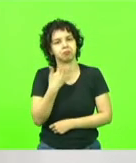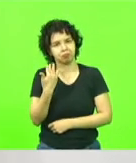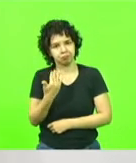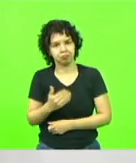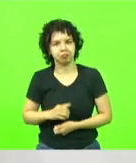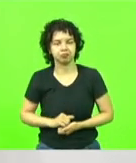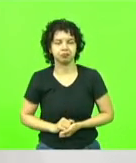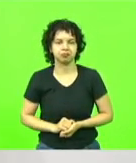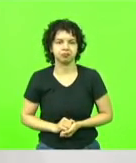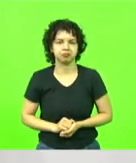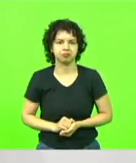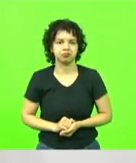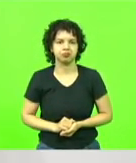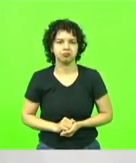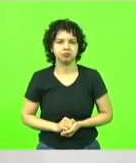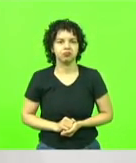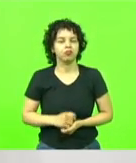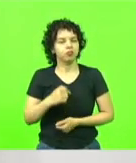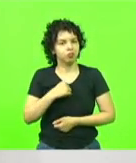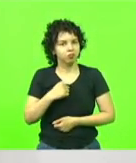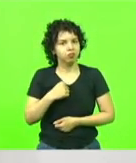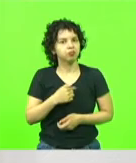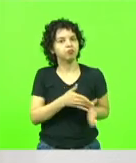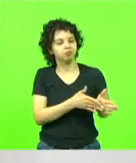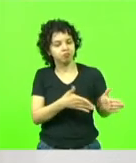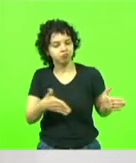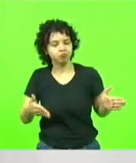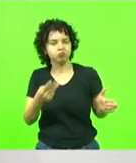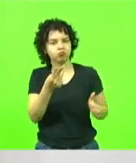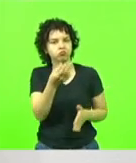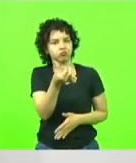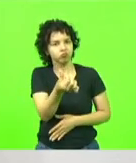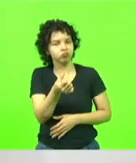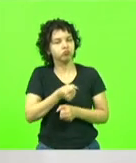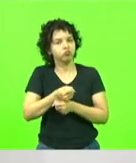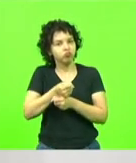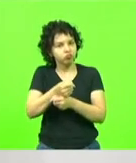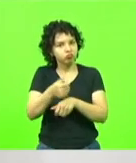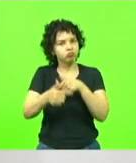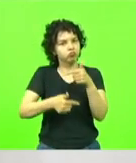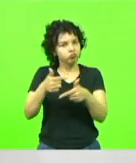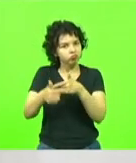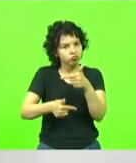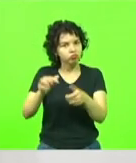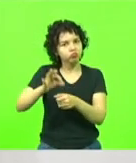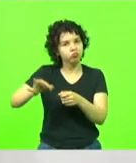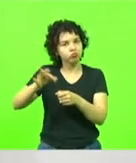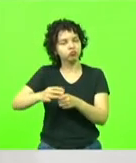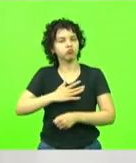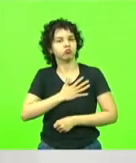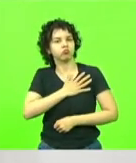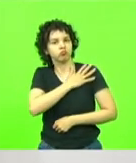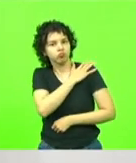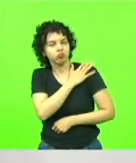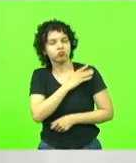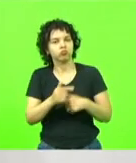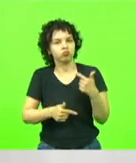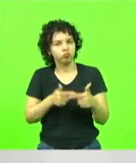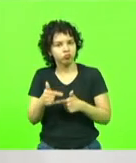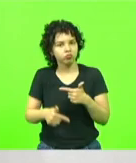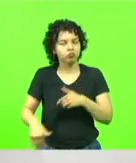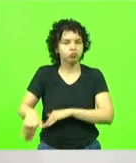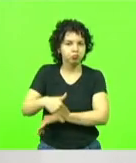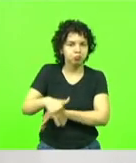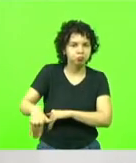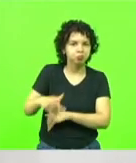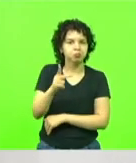Passei longos 36 anos na ativa das instituições militares, tendo incluído como praça na PM, galgado